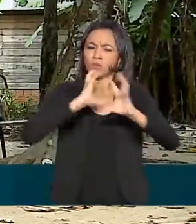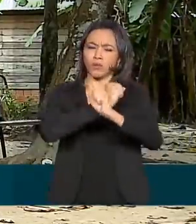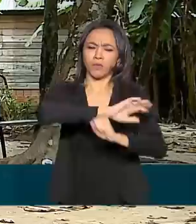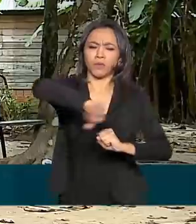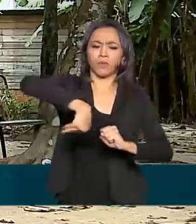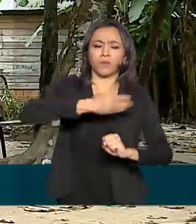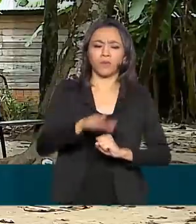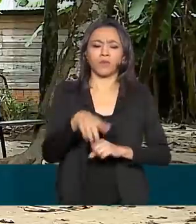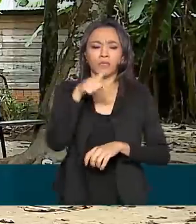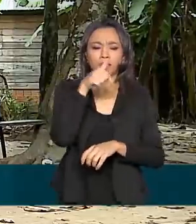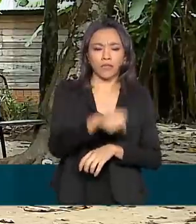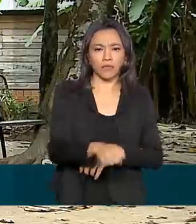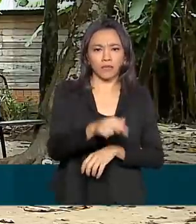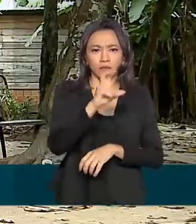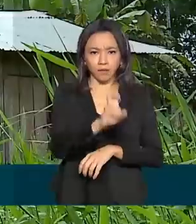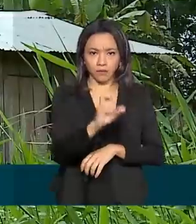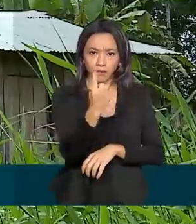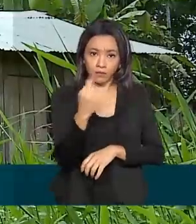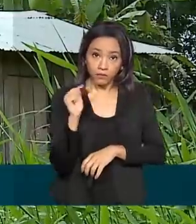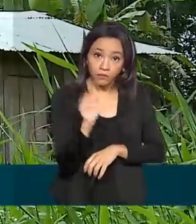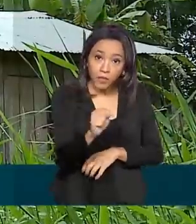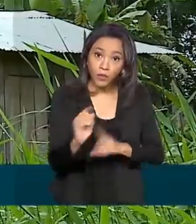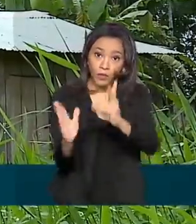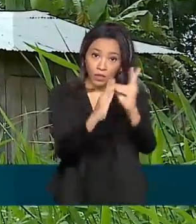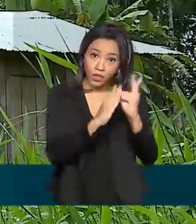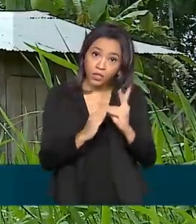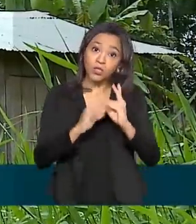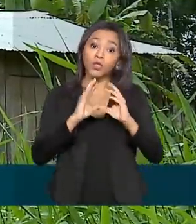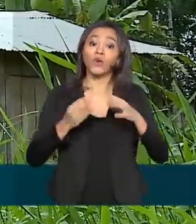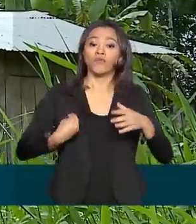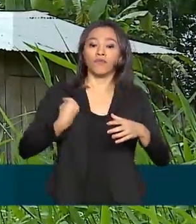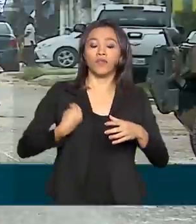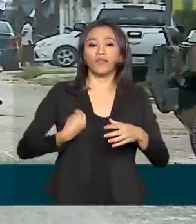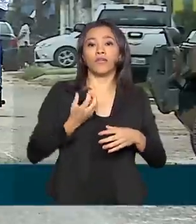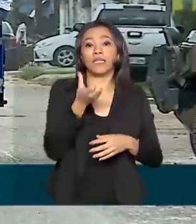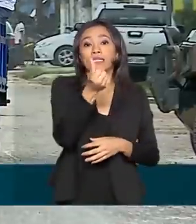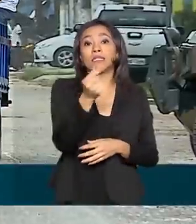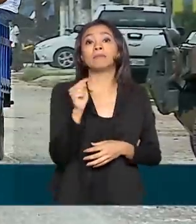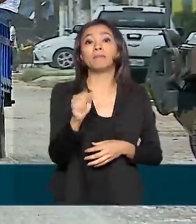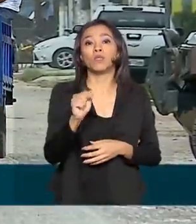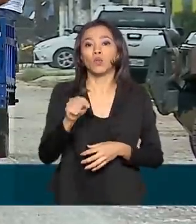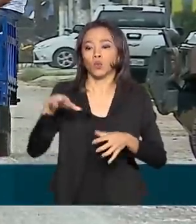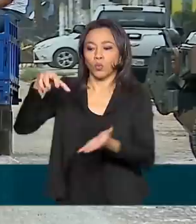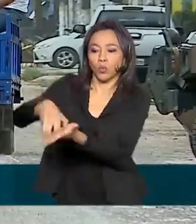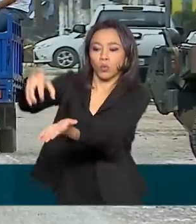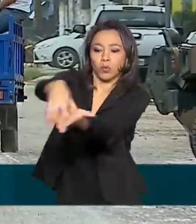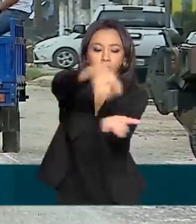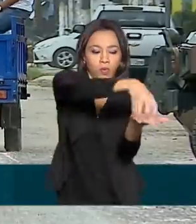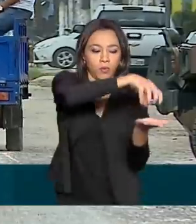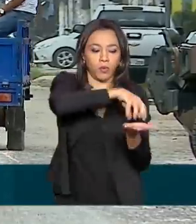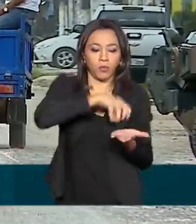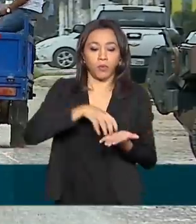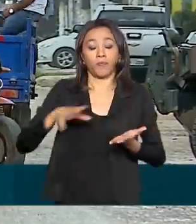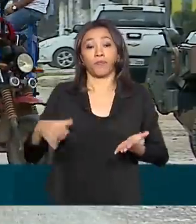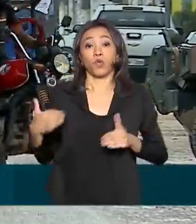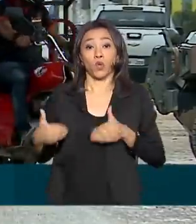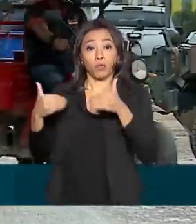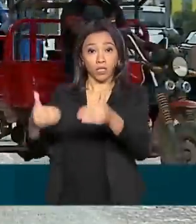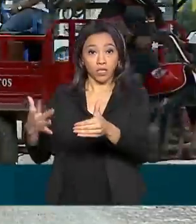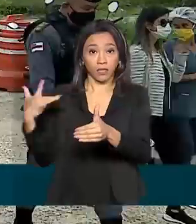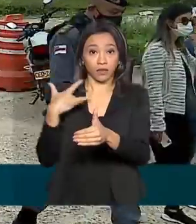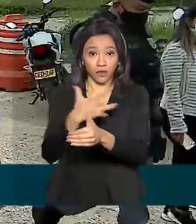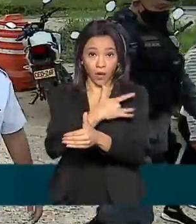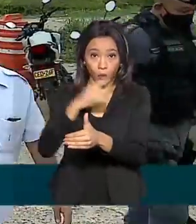751 mil indígenas vivem em 6 mil aldeias. A Secretaria Especial de Saúde Indígena do Ministério da